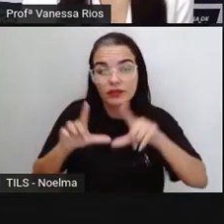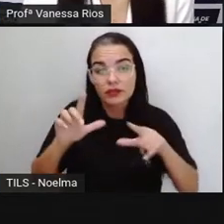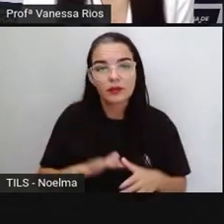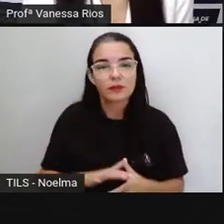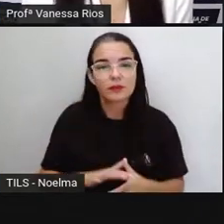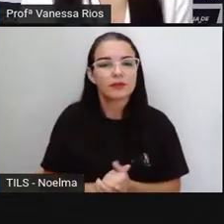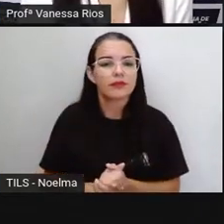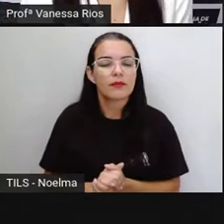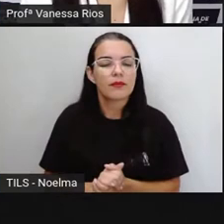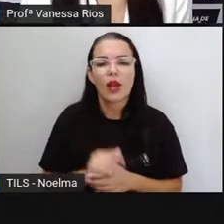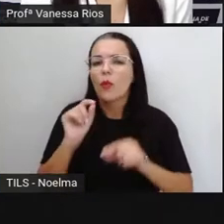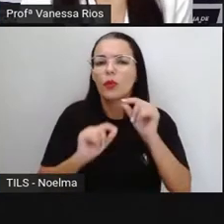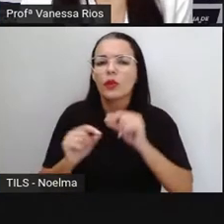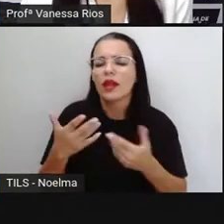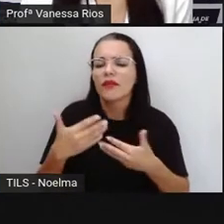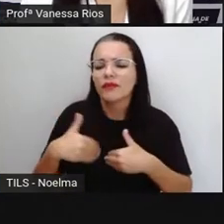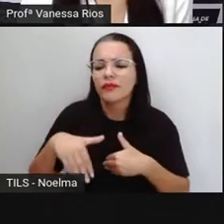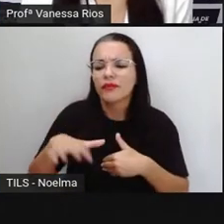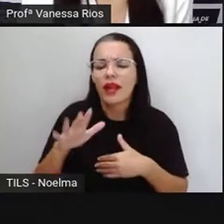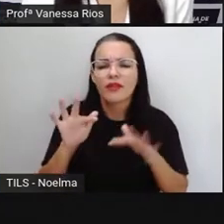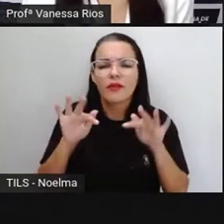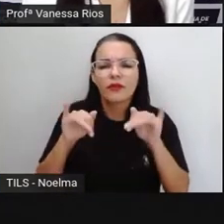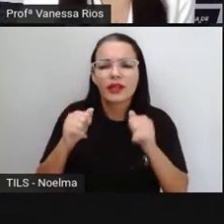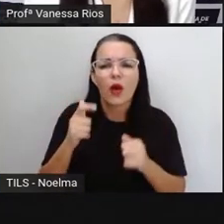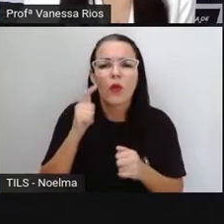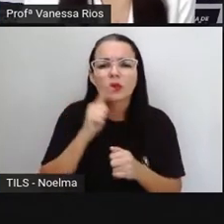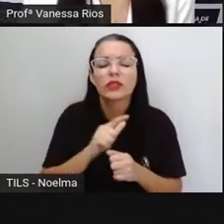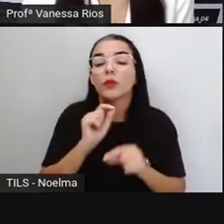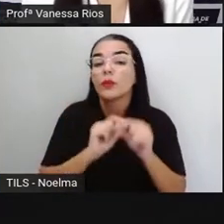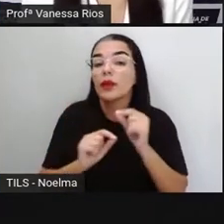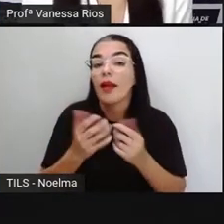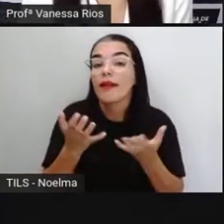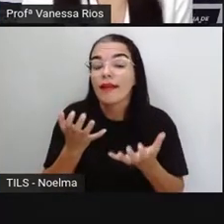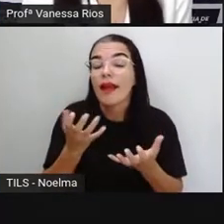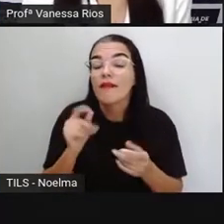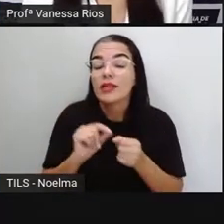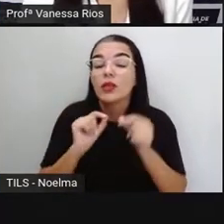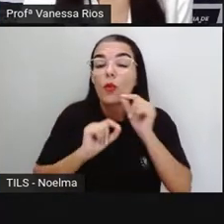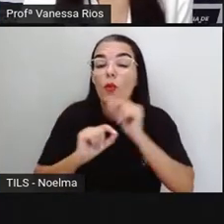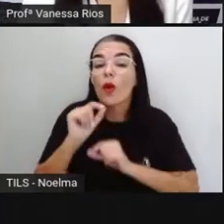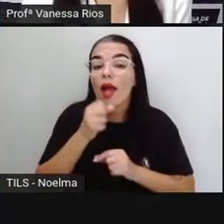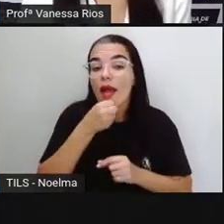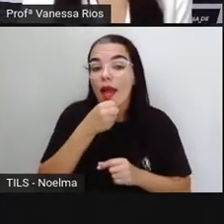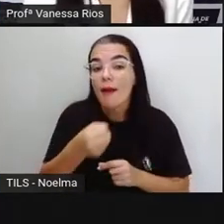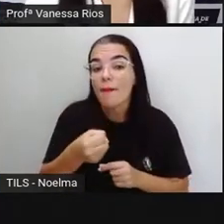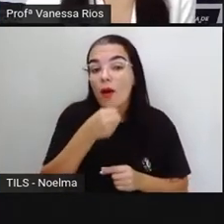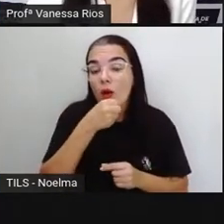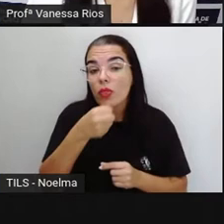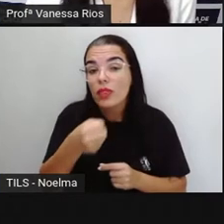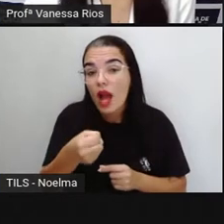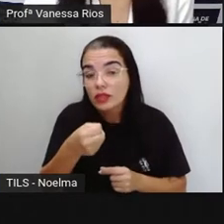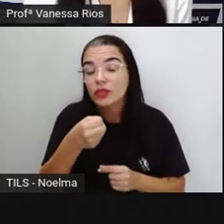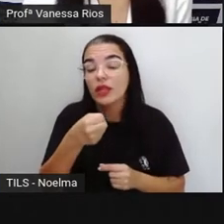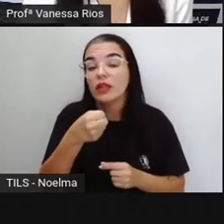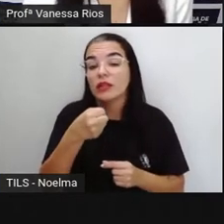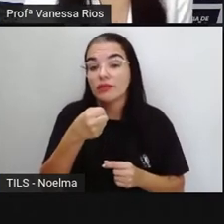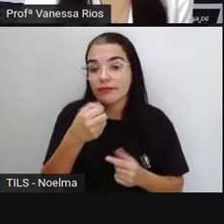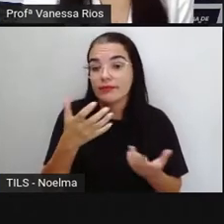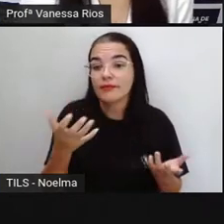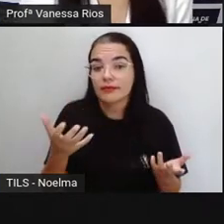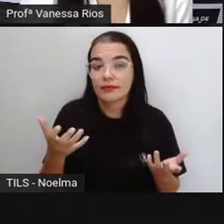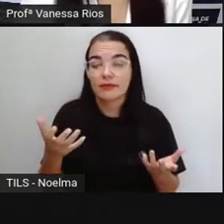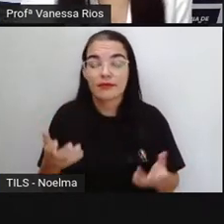O que ela vai conseguir no final, né? Após fazer a observação das informações trazidas aí pela